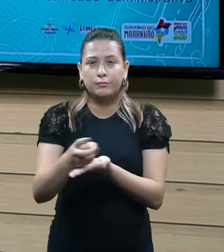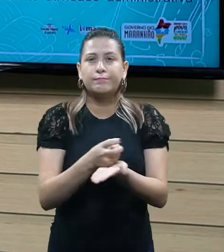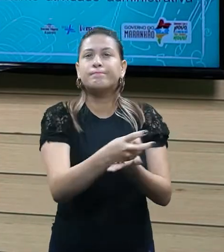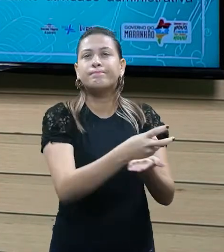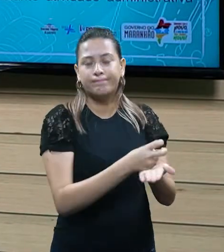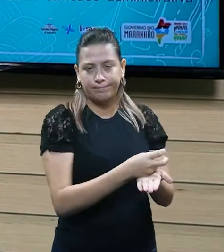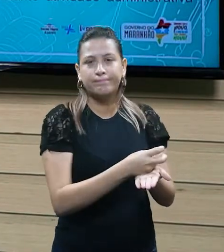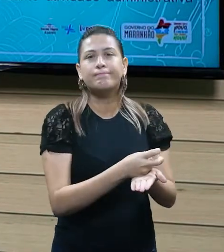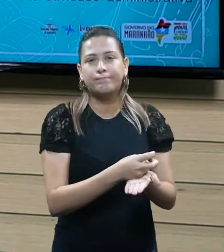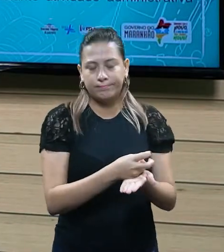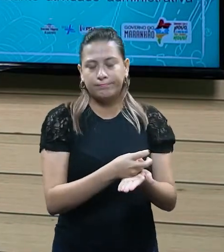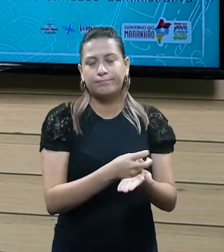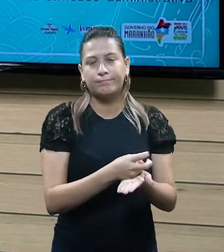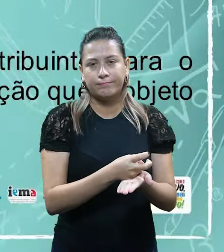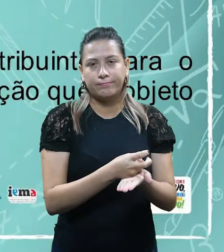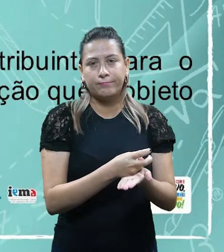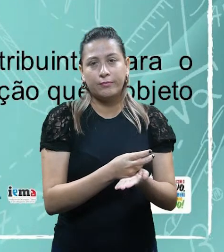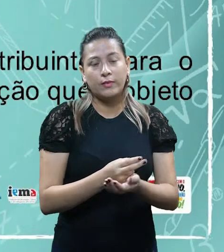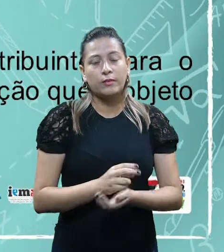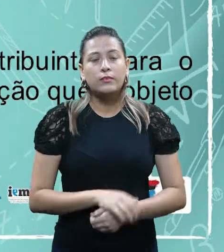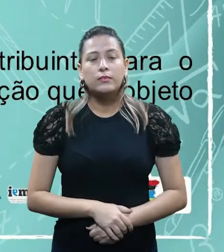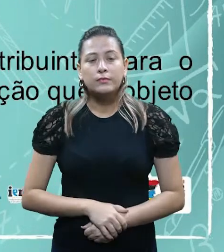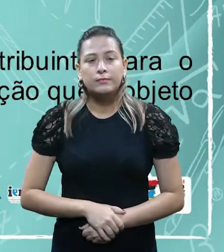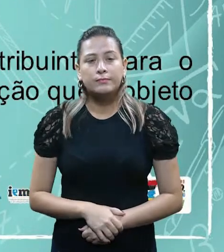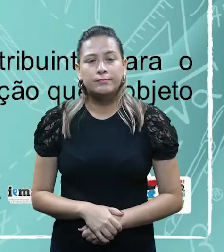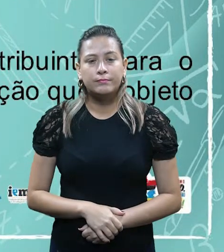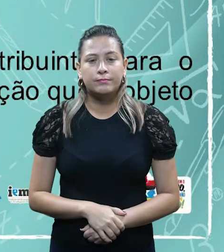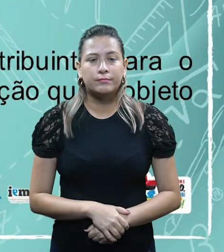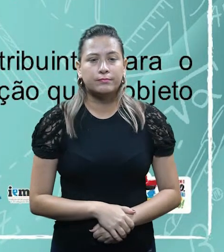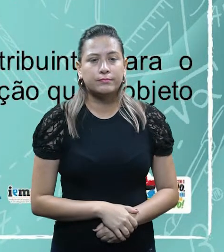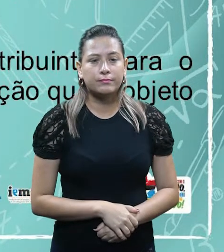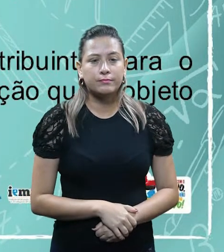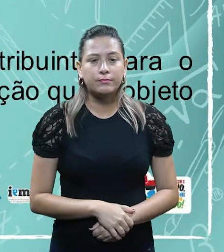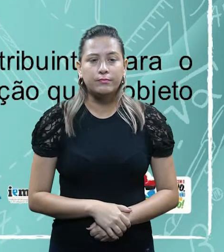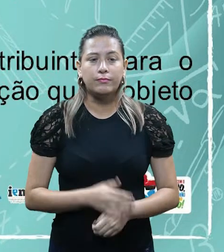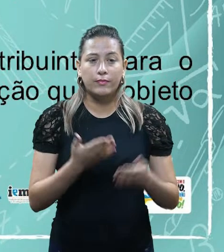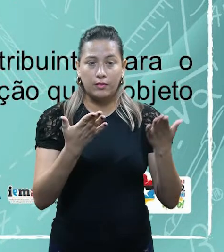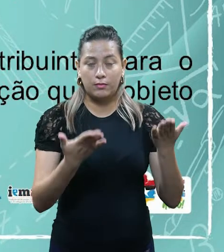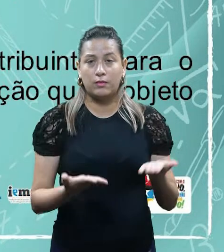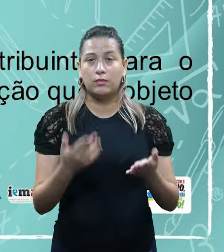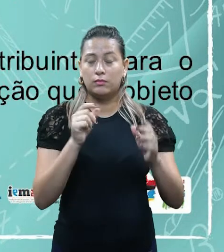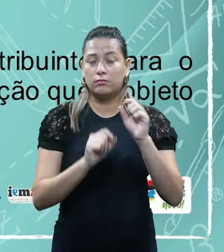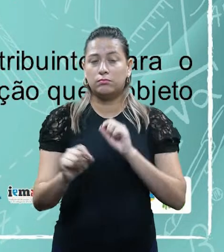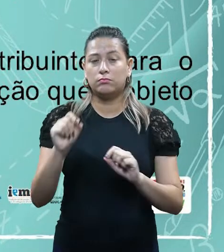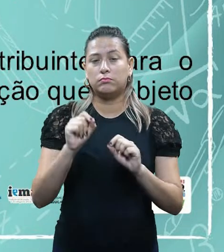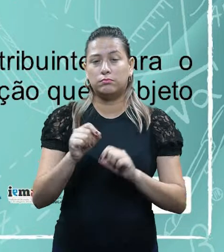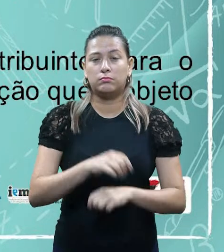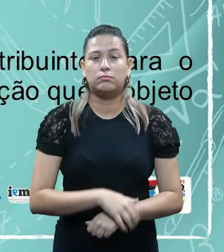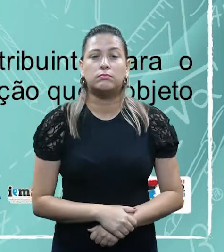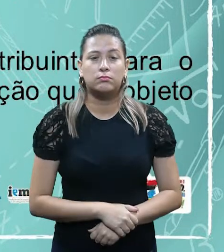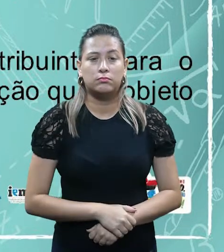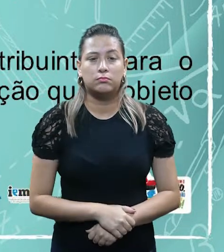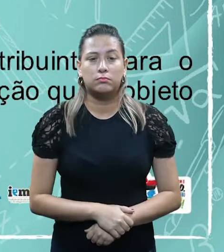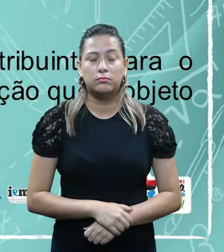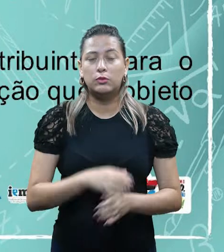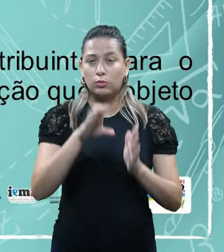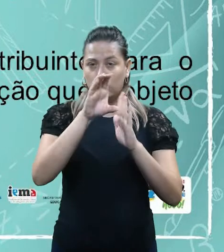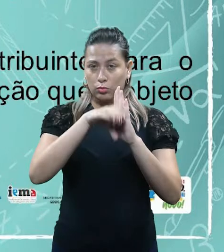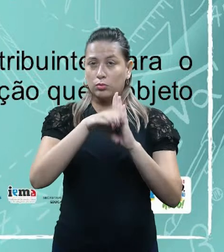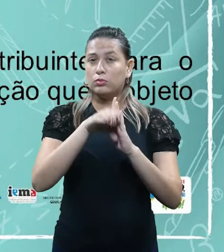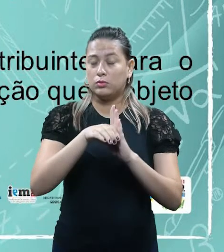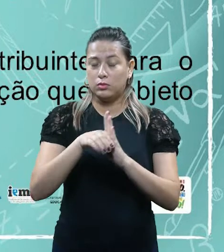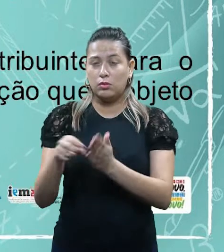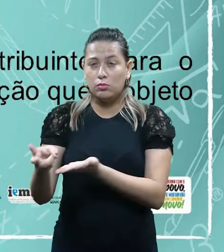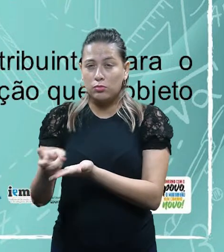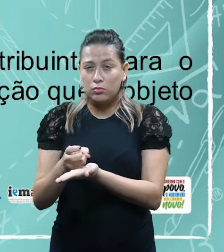atender os gastos públicos. Aqui, o nosso primeiro elemento em destaque, né? Do conceito de tributo, é